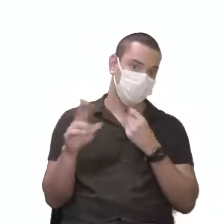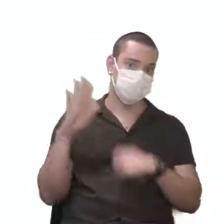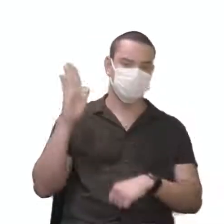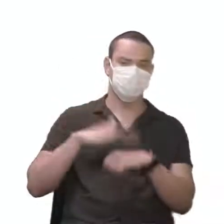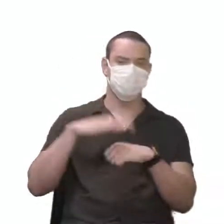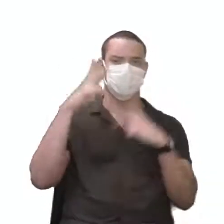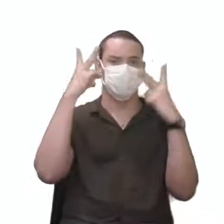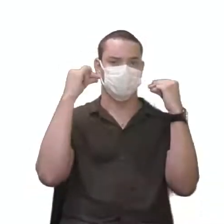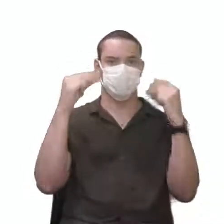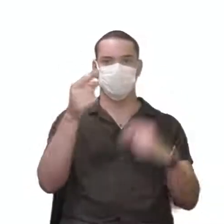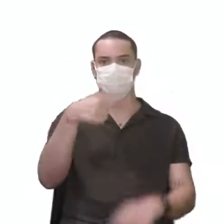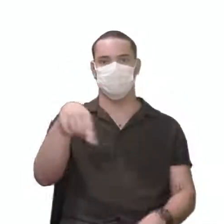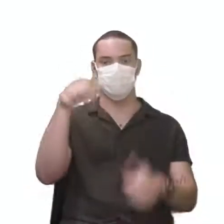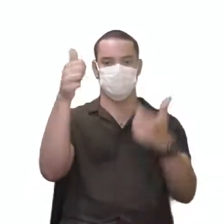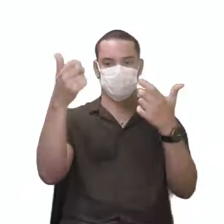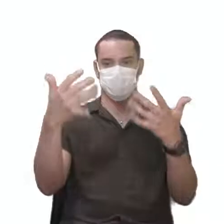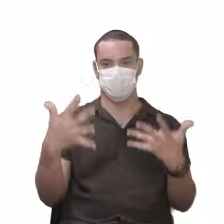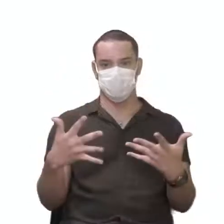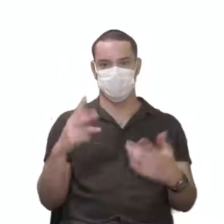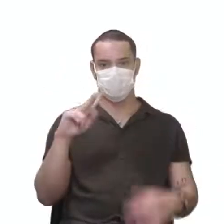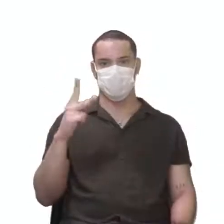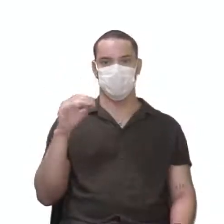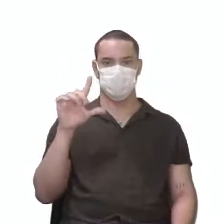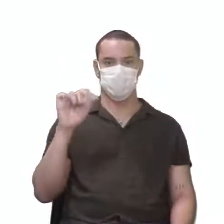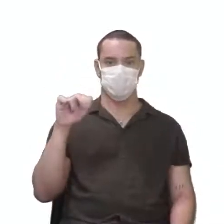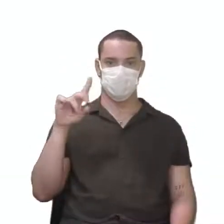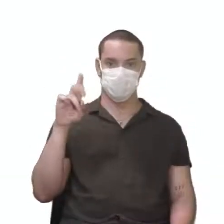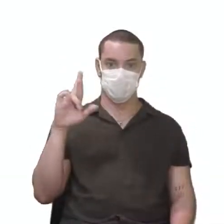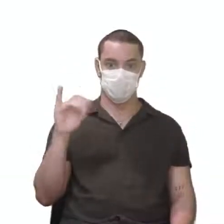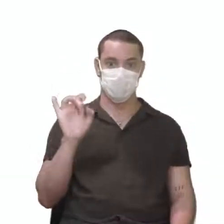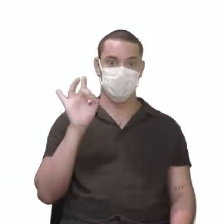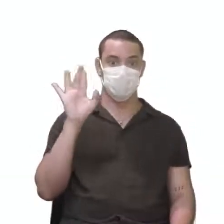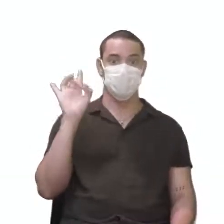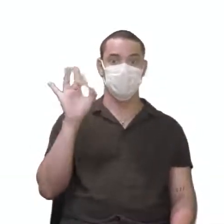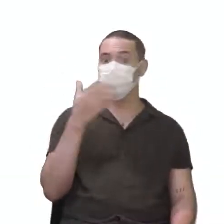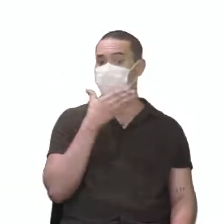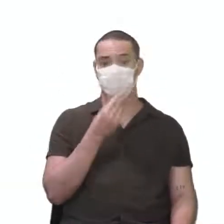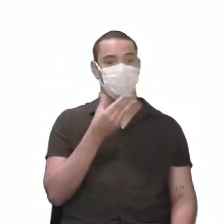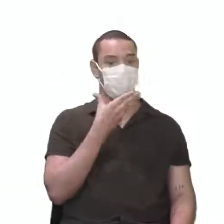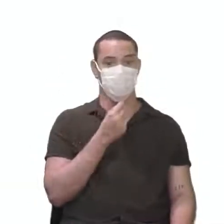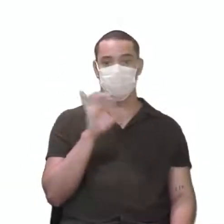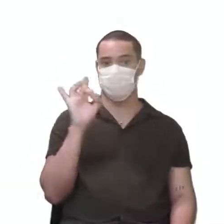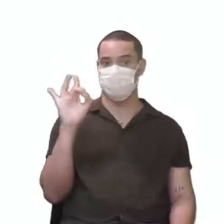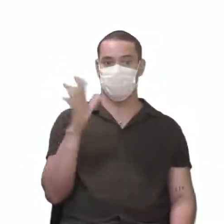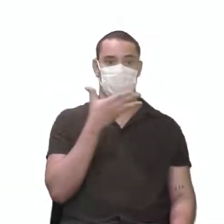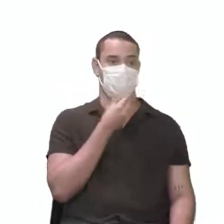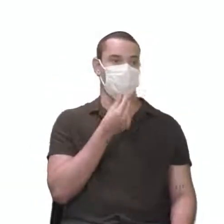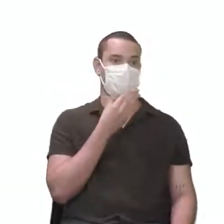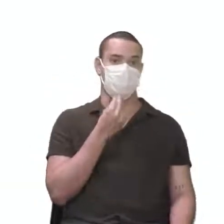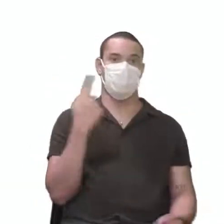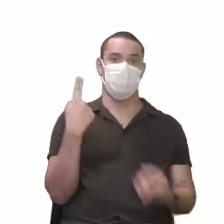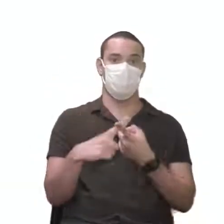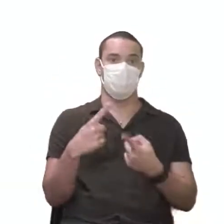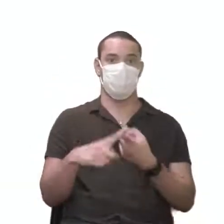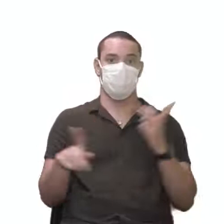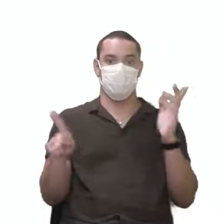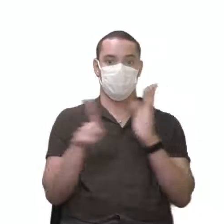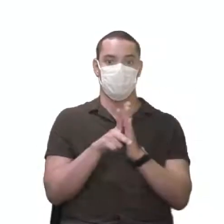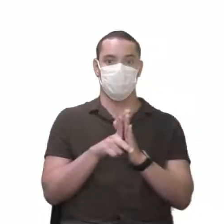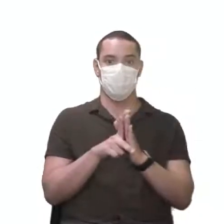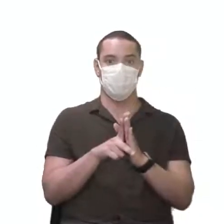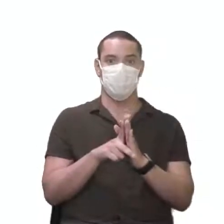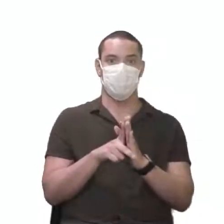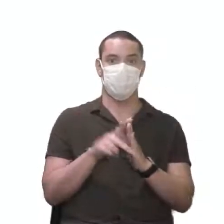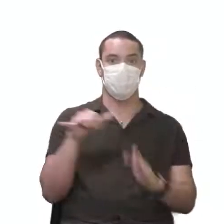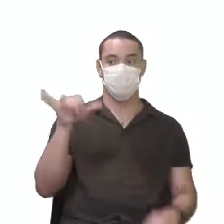mais tranquila pra você falar, que é chamada de holândrica. Por quê? Só afeta homens, querido. Por quê? Tá relacionado a cromossomo